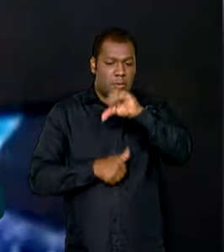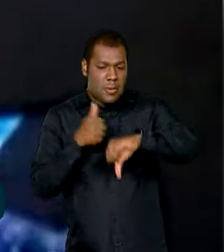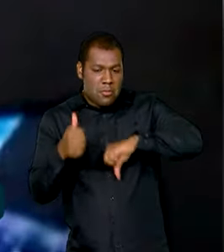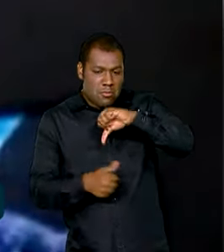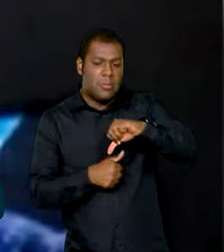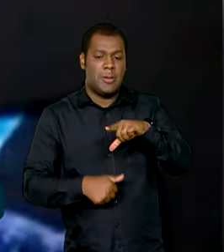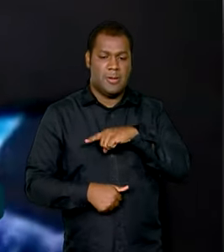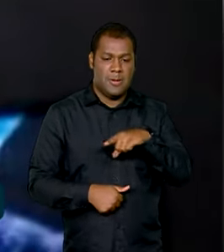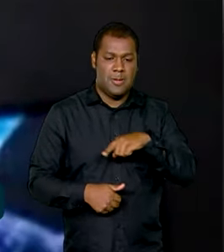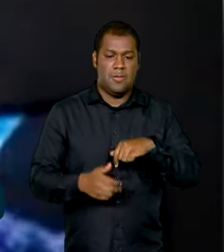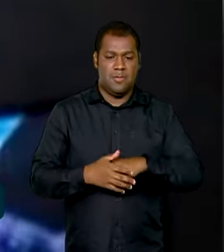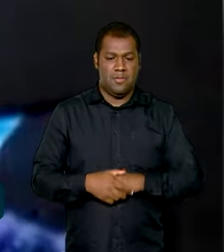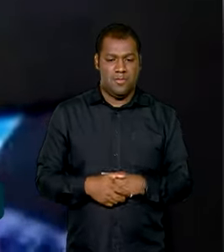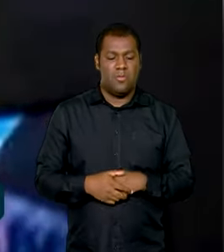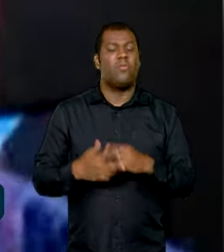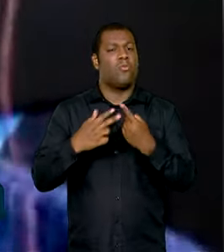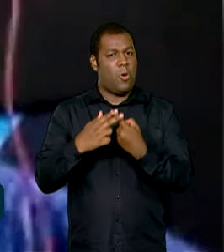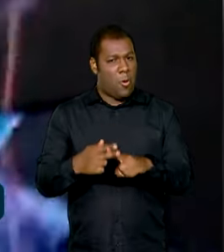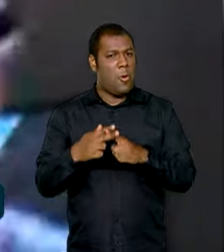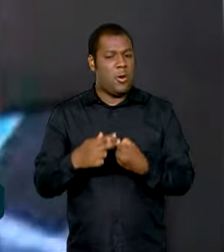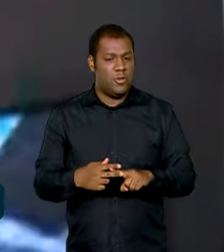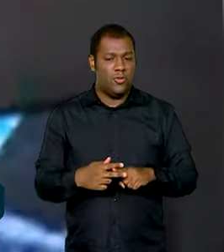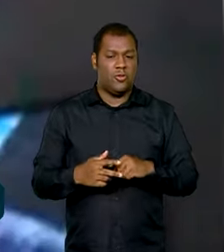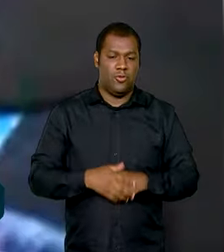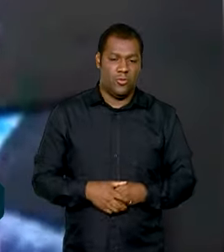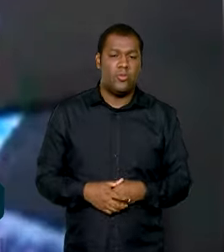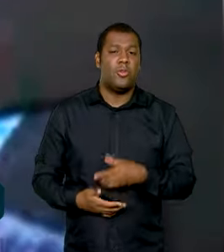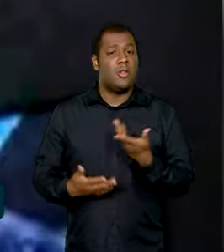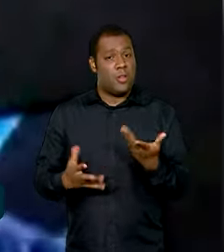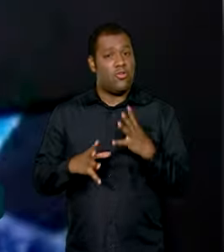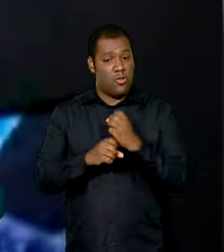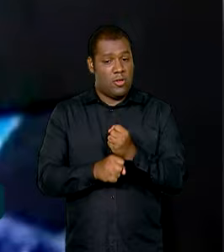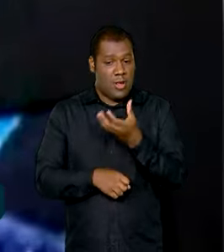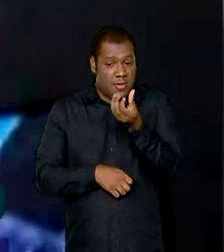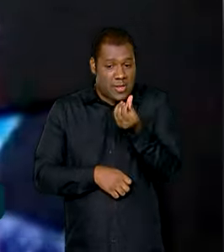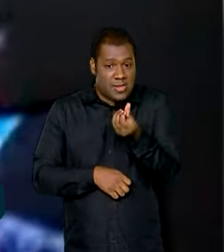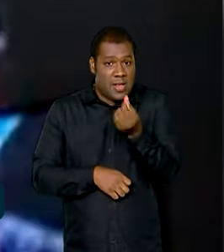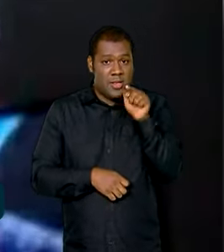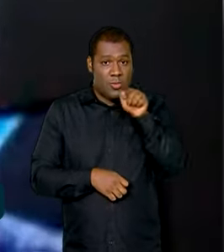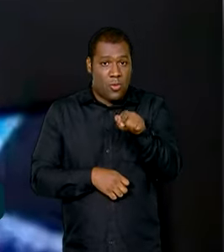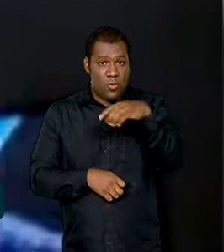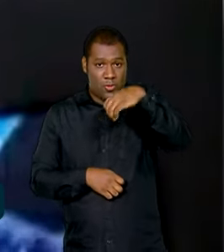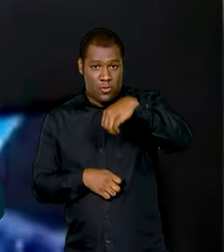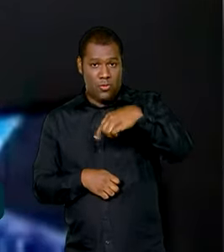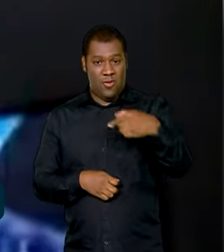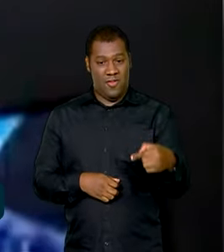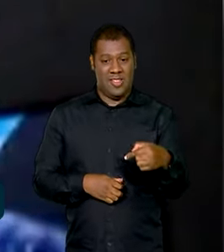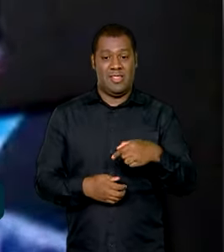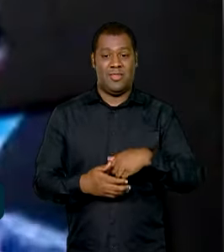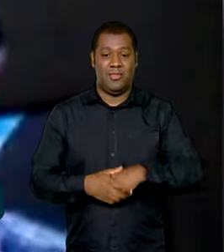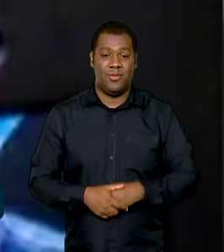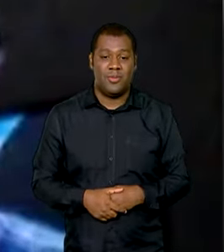Então, esses valores foram corrigidos também a R$,97. Isso, Pablo, vai trazer